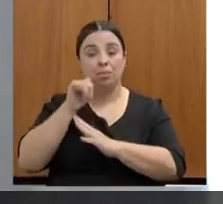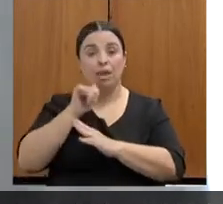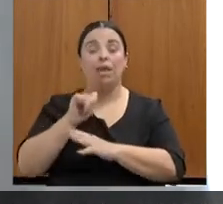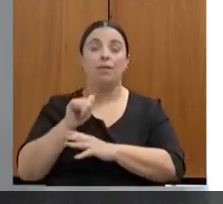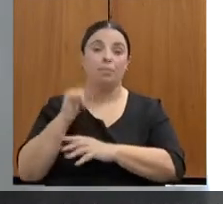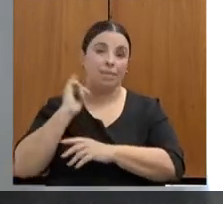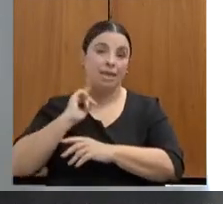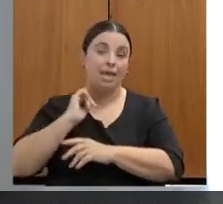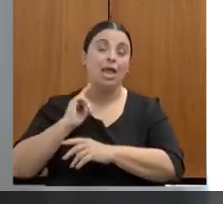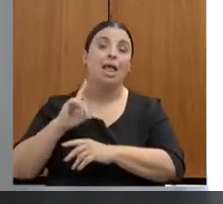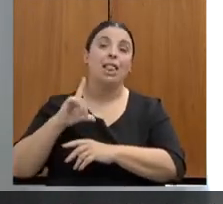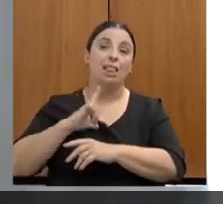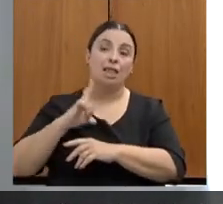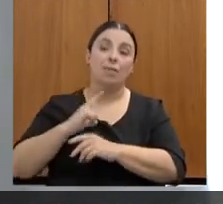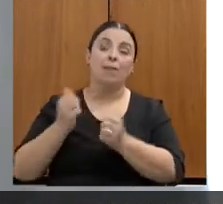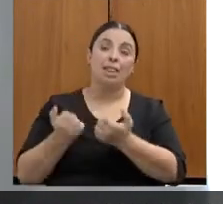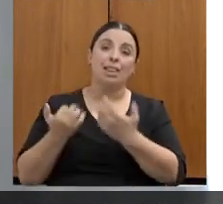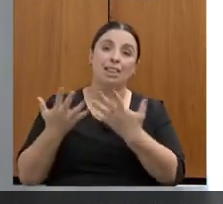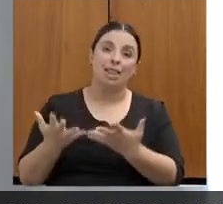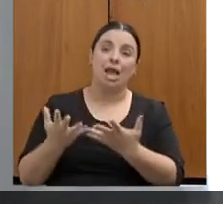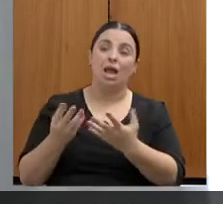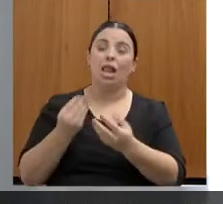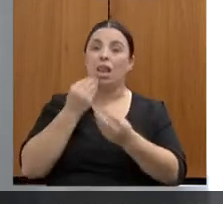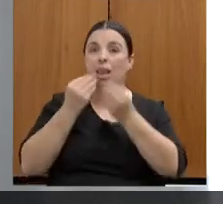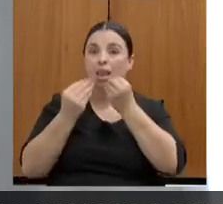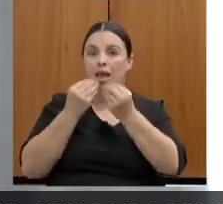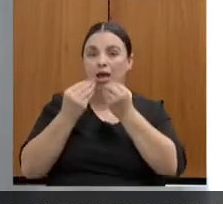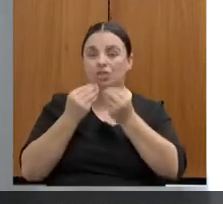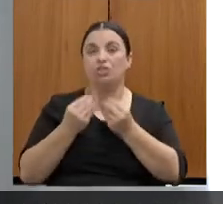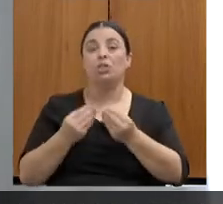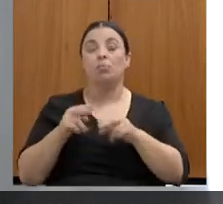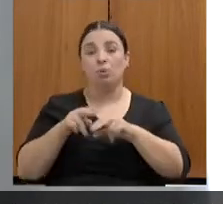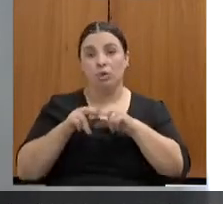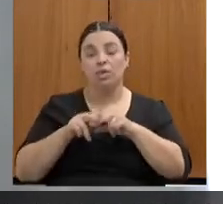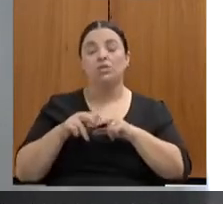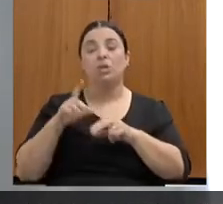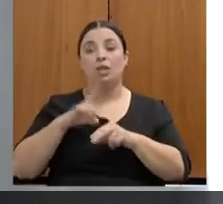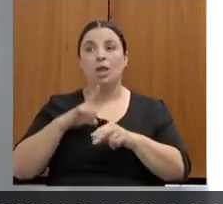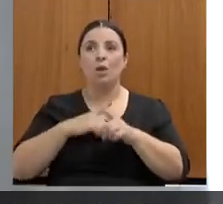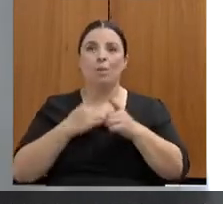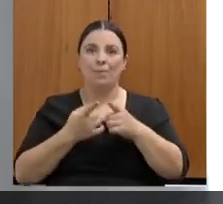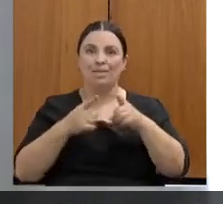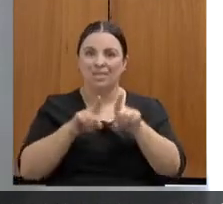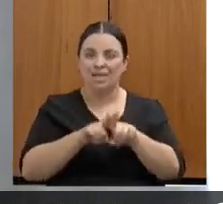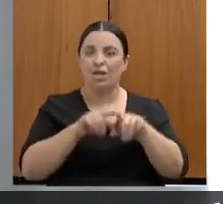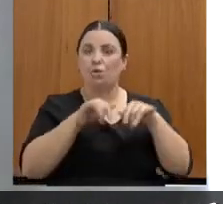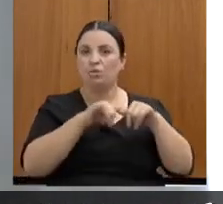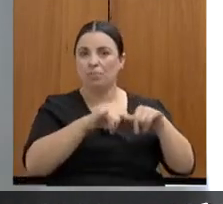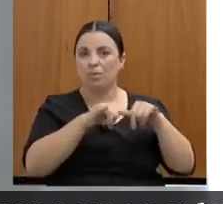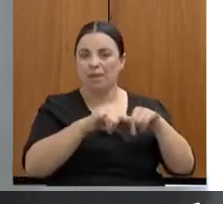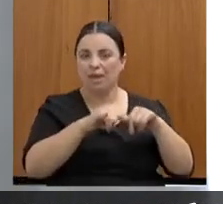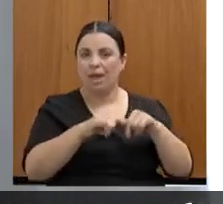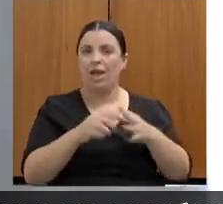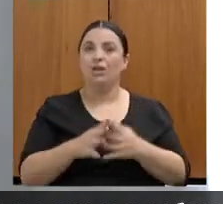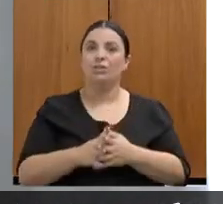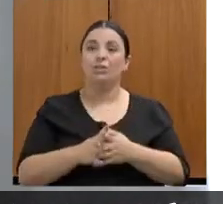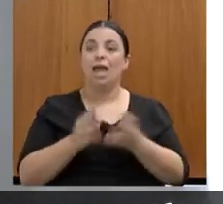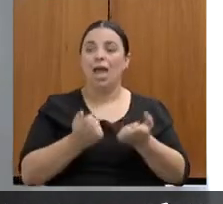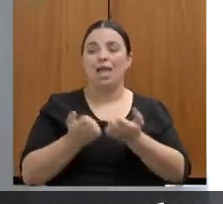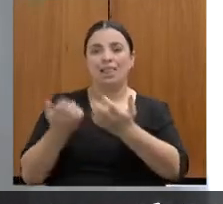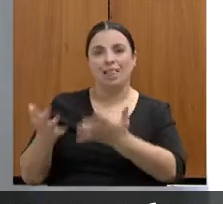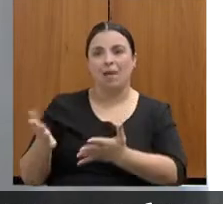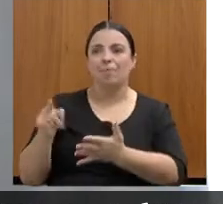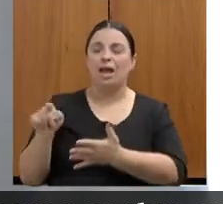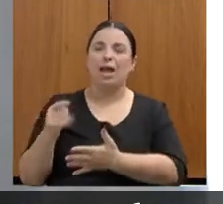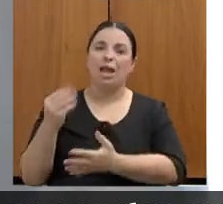com a parceria que a Polícia Civil tem também com supermercados. Lanches para ela, para os filhos, para enquanto elas estão